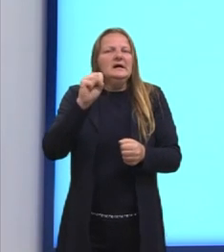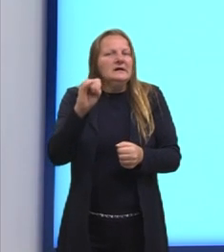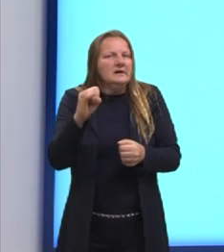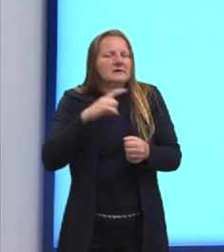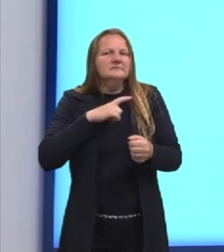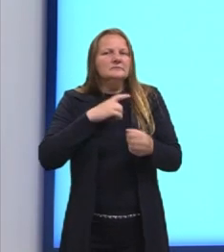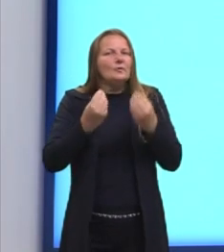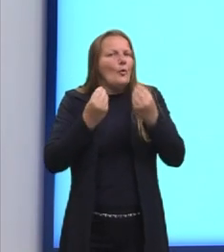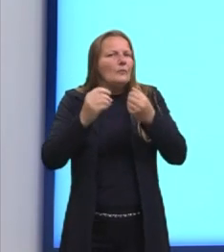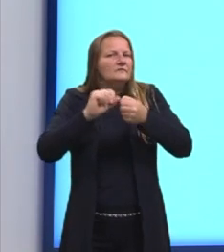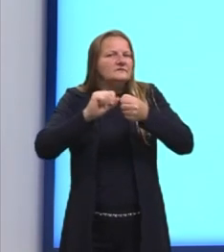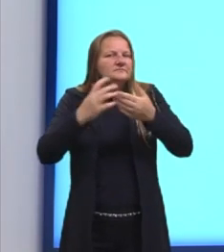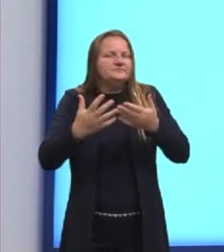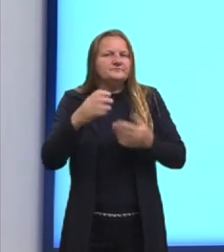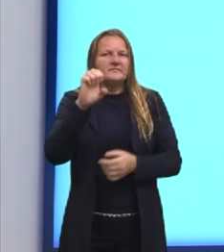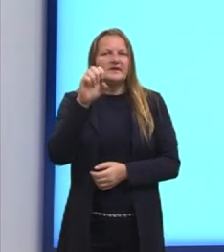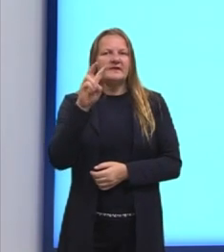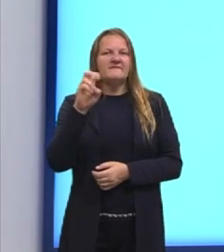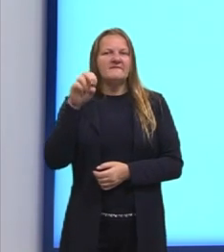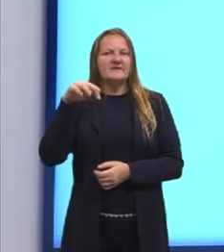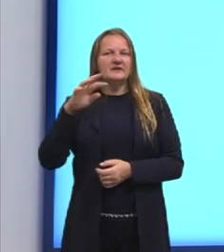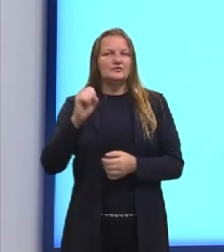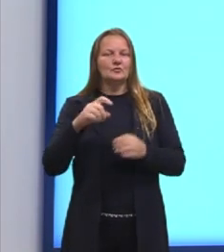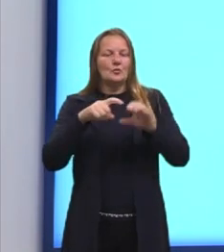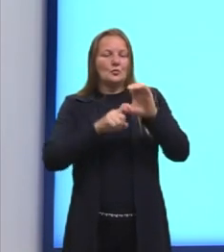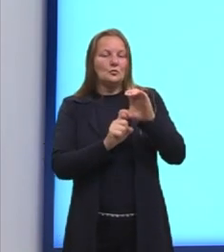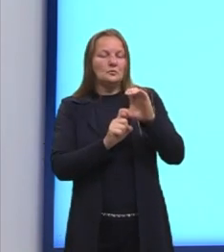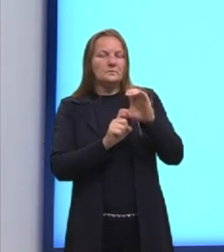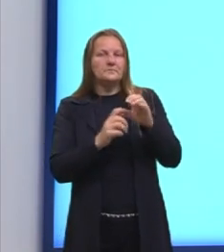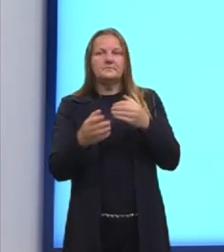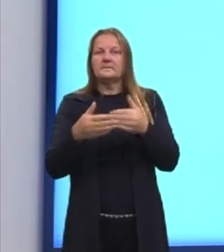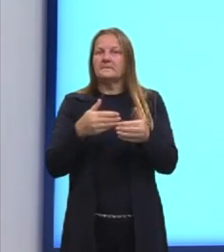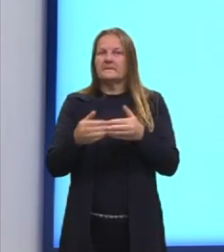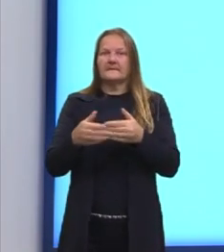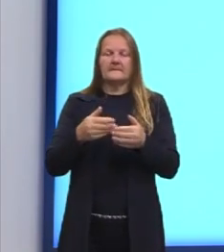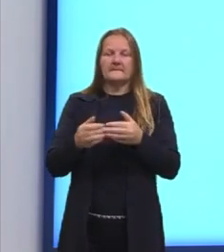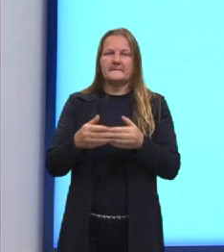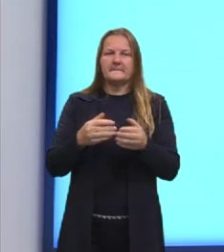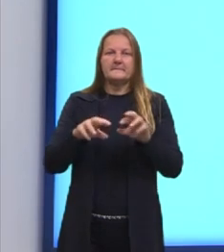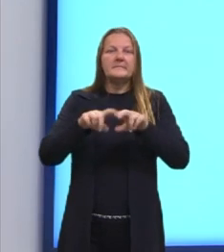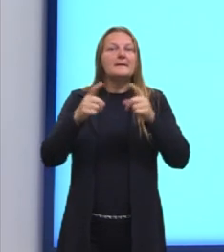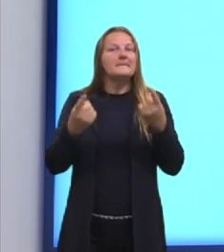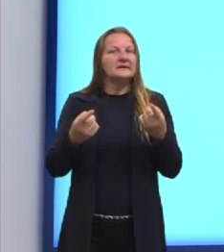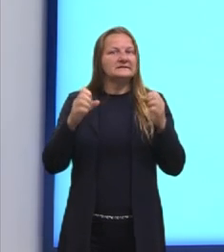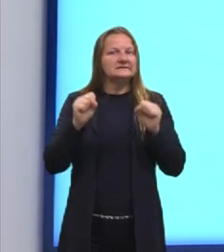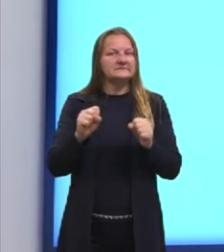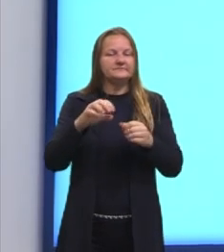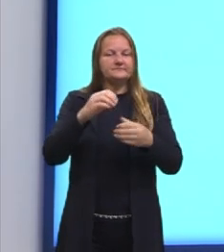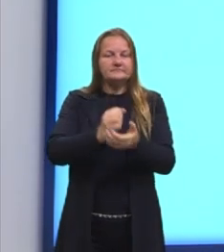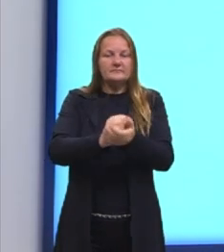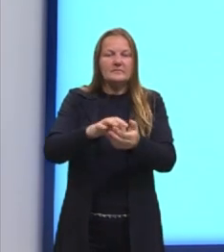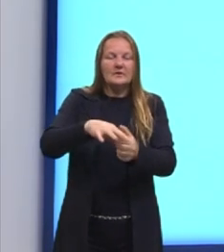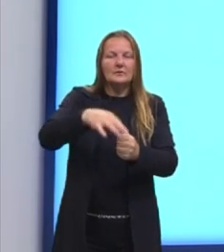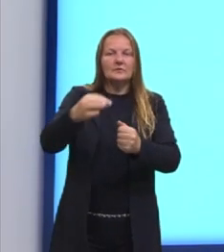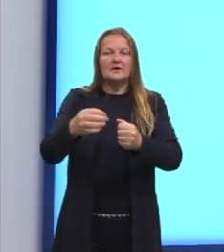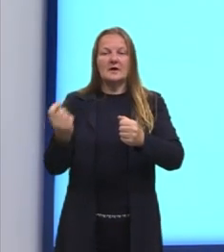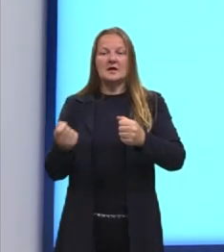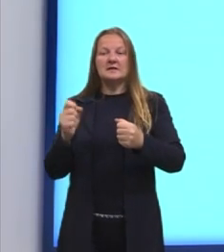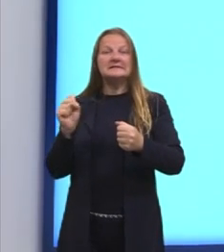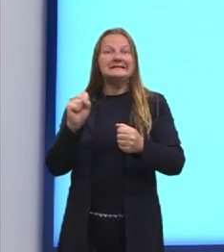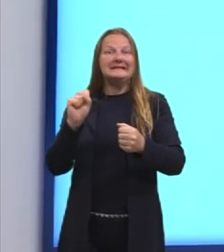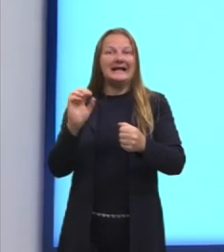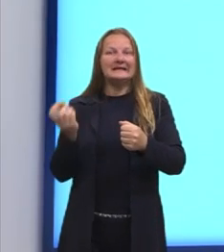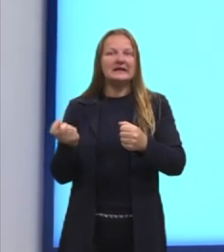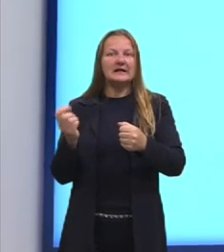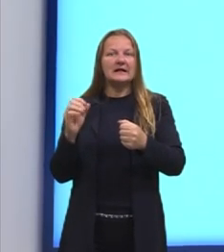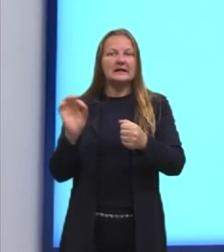caso, um evento, ele não está dependendo do outro, né? Agora, no momento que eu tiro uma bolinha, não coloco ela de volta